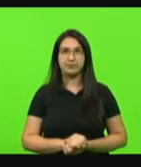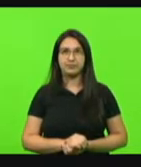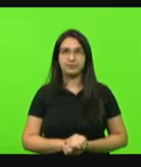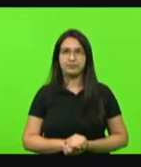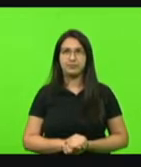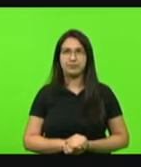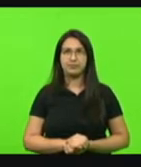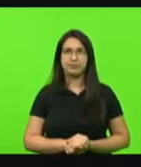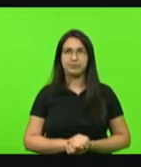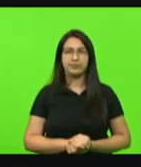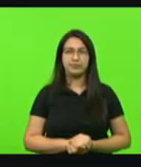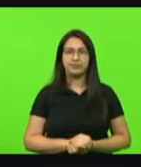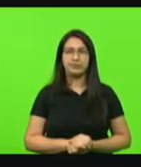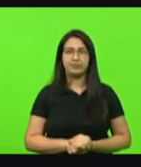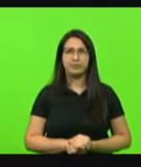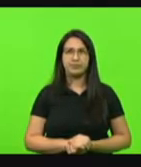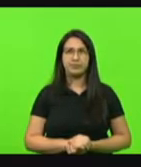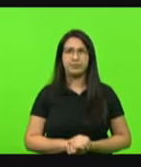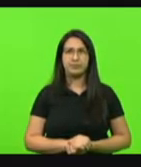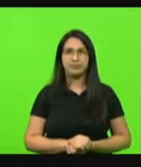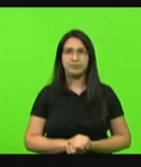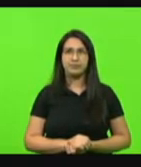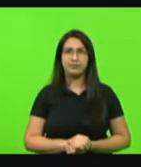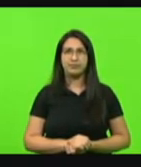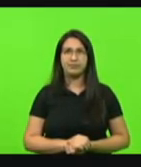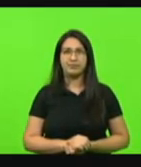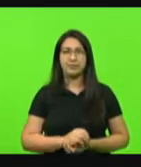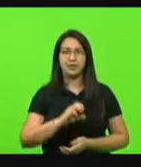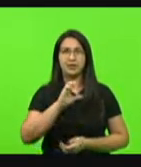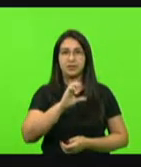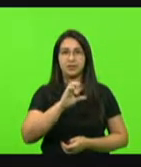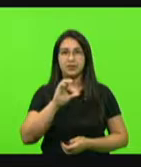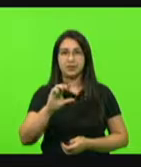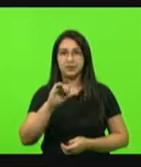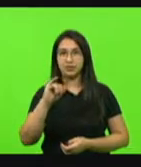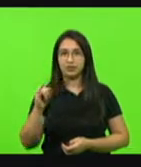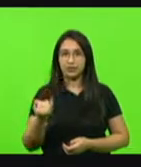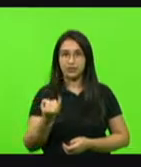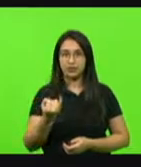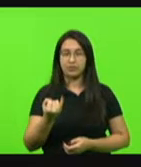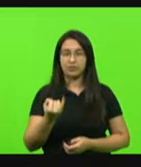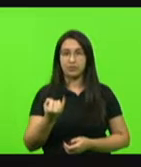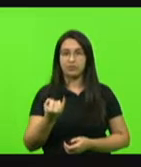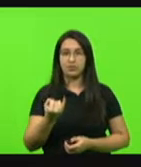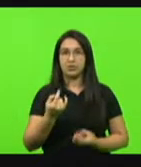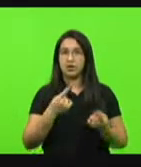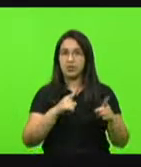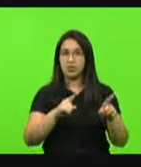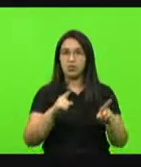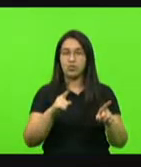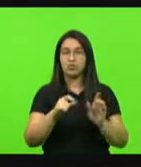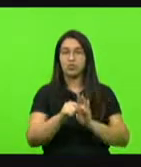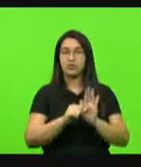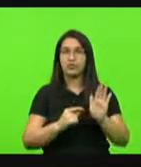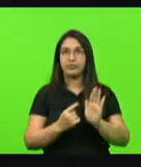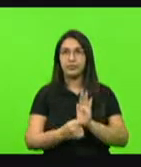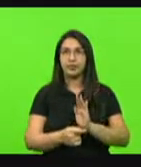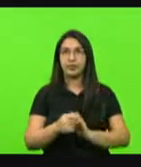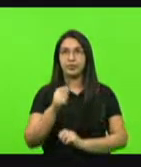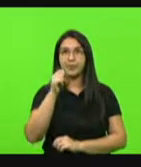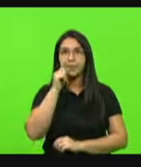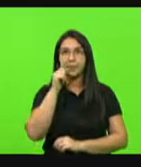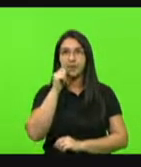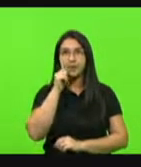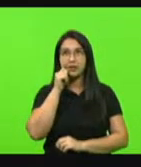A CCJ recomendou pela rejeição do veto. Senhor presidente, deputada Ana, só para